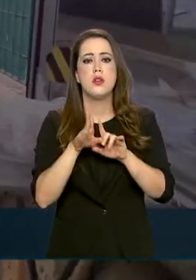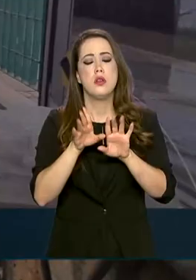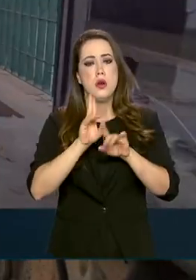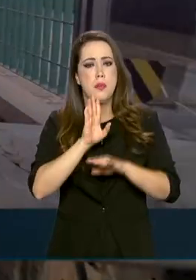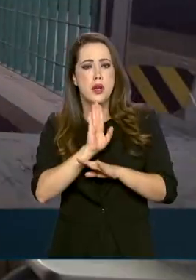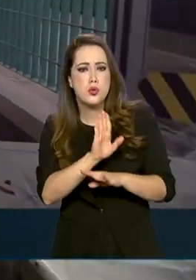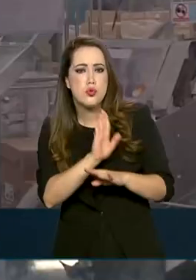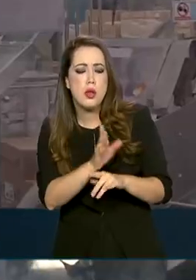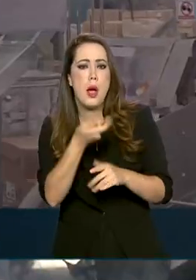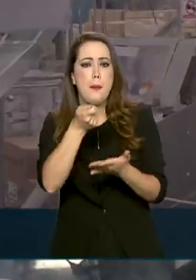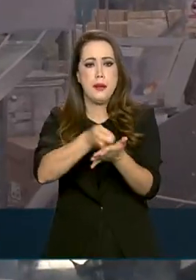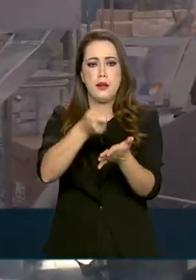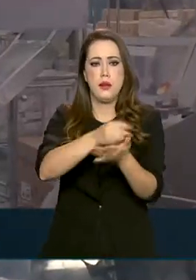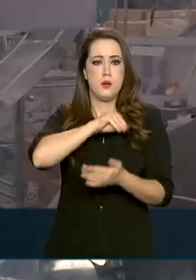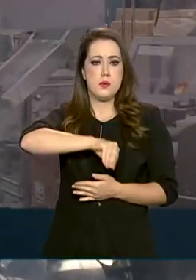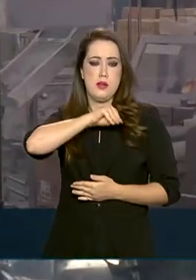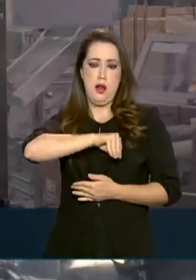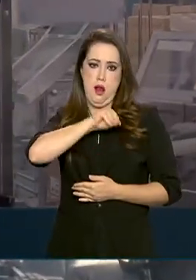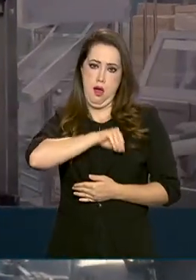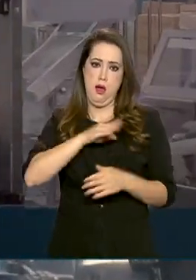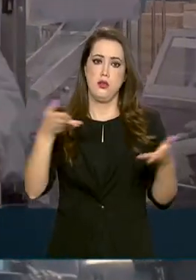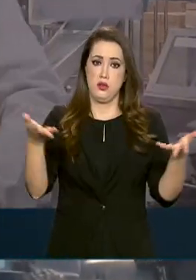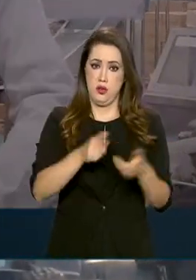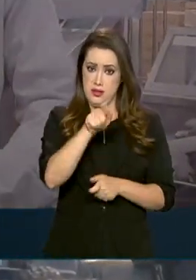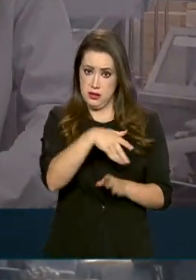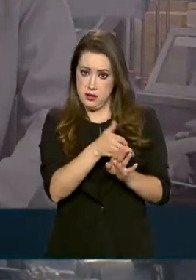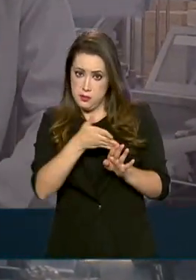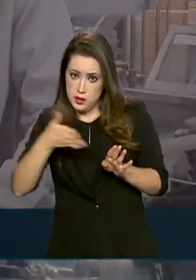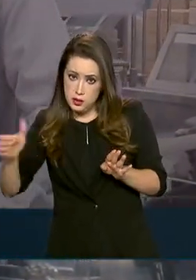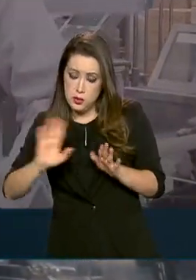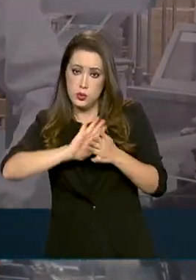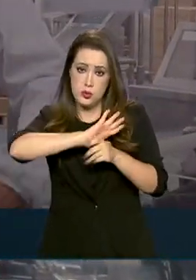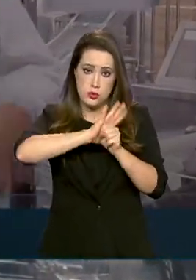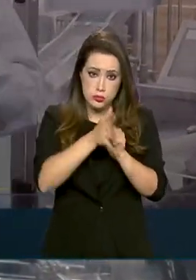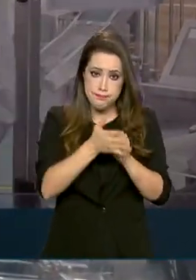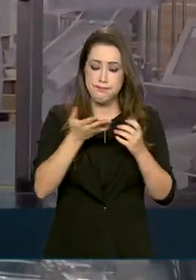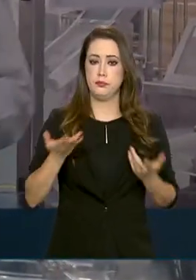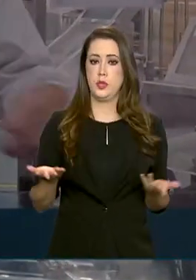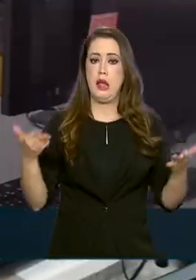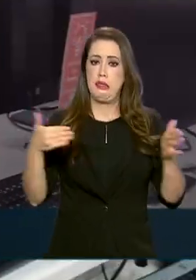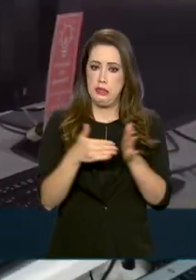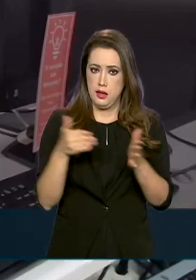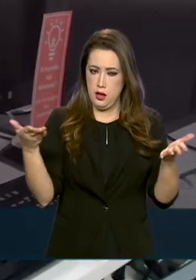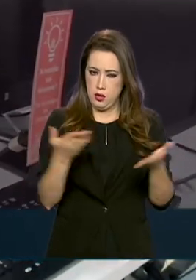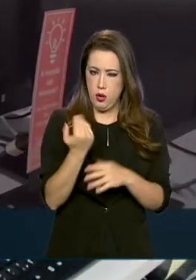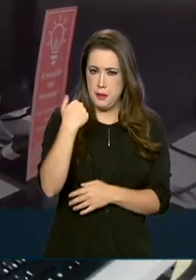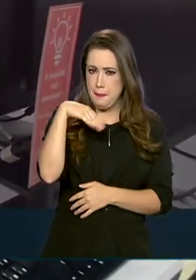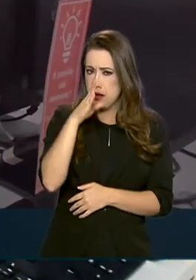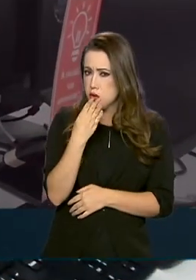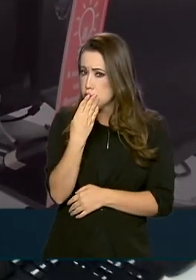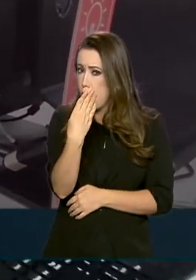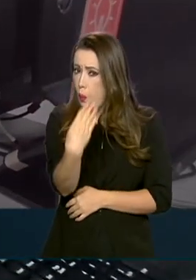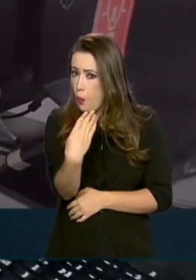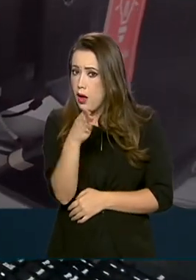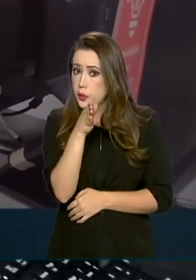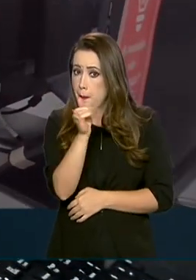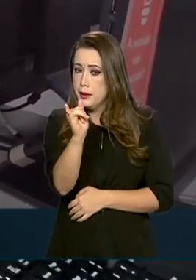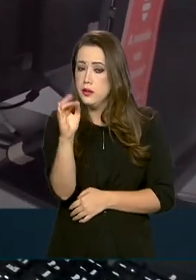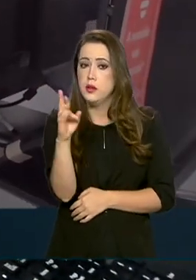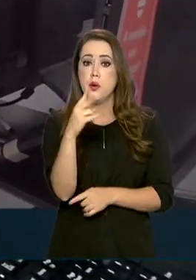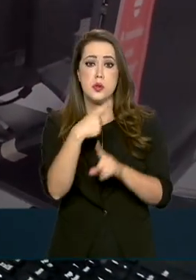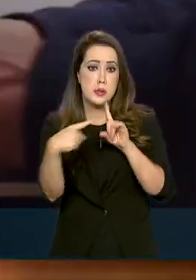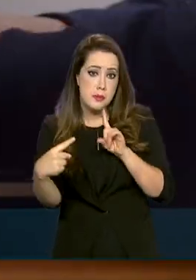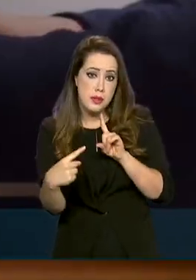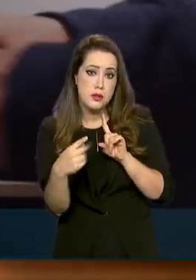a pagar os salários dos empregados nesse momento de pandemia. Até agora já foram feitos mais de 4 bilhões